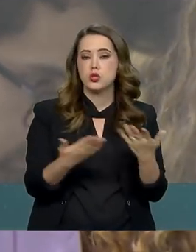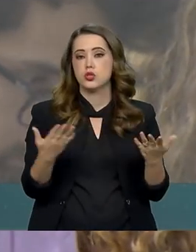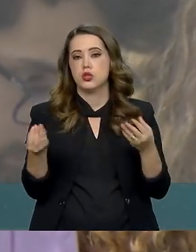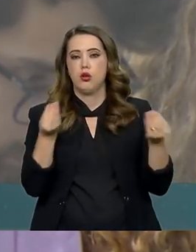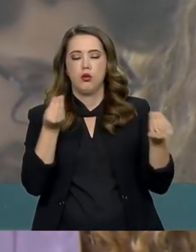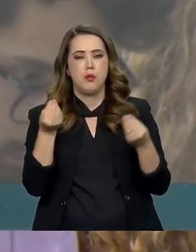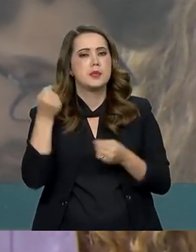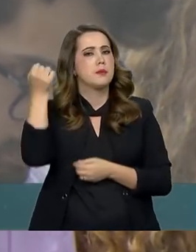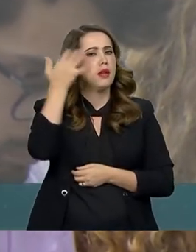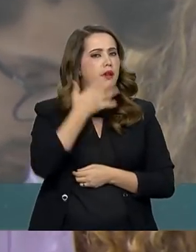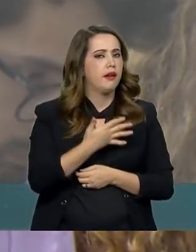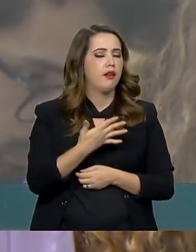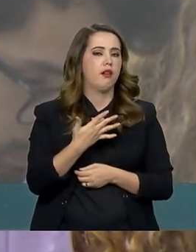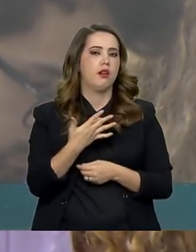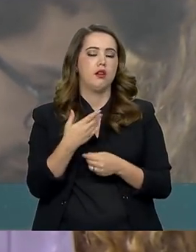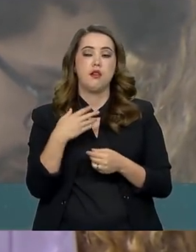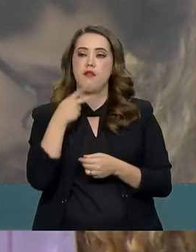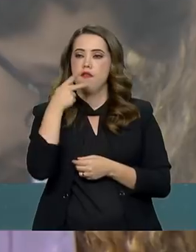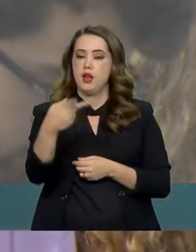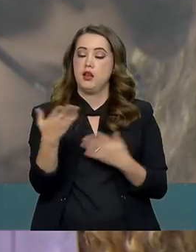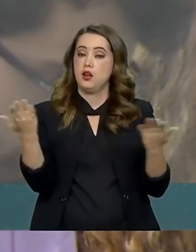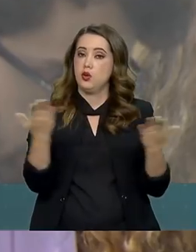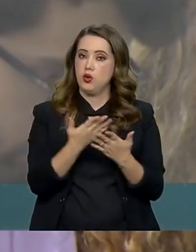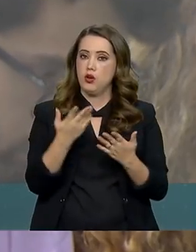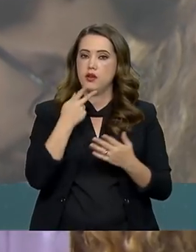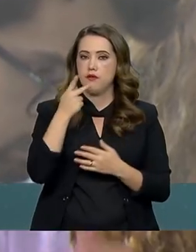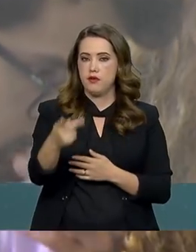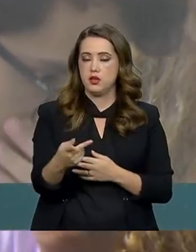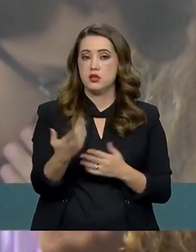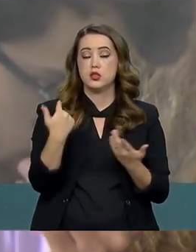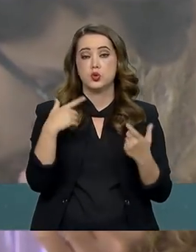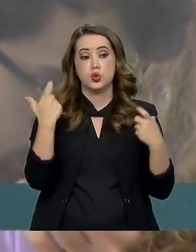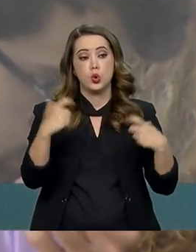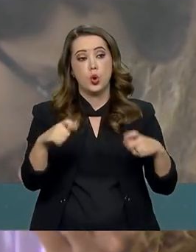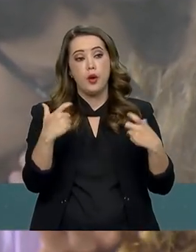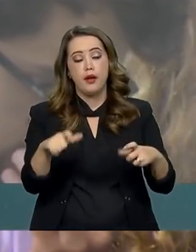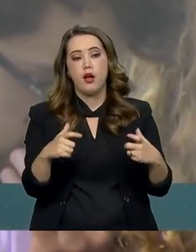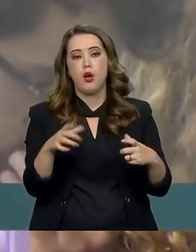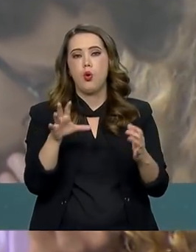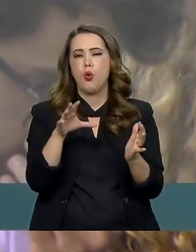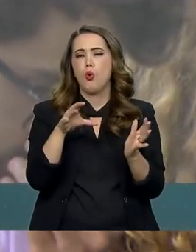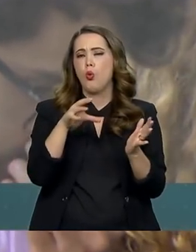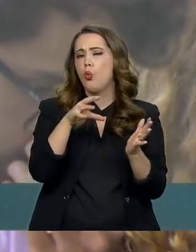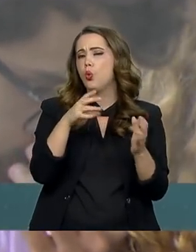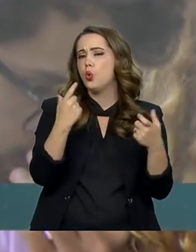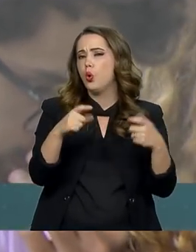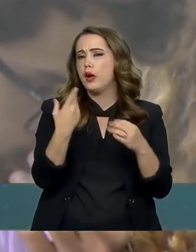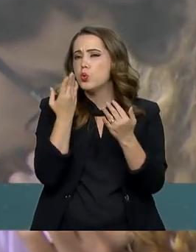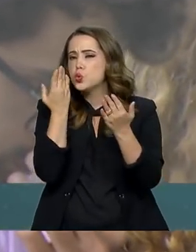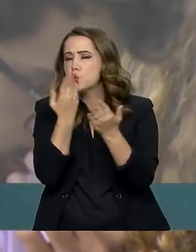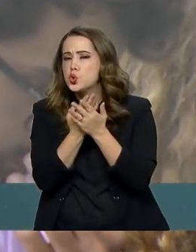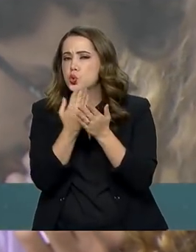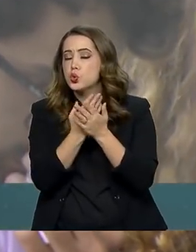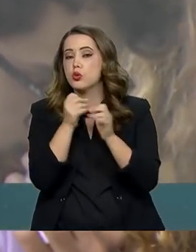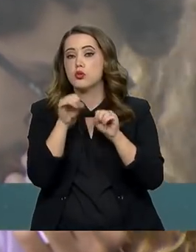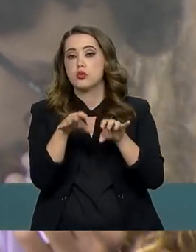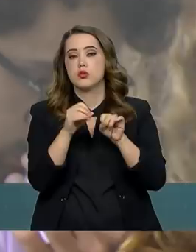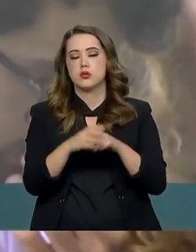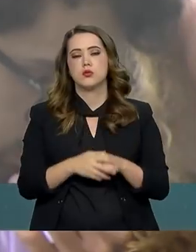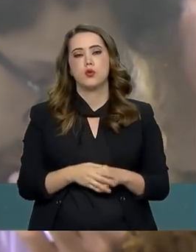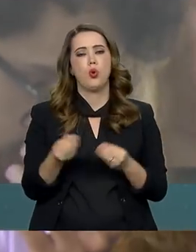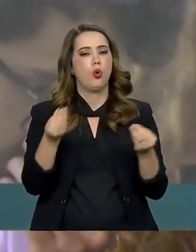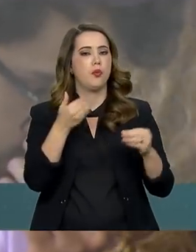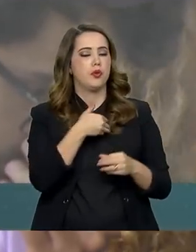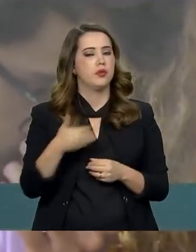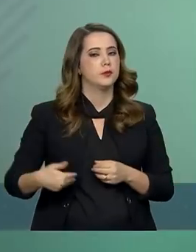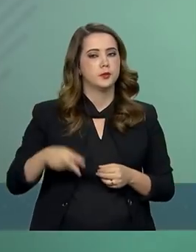o senhor pode comentar. Eles estão falando, por exemplo, no lançamento de um observatório da educação. Como é que o governo avalia esse tipo de